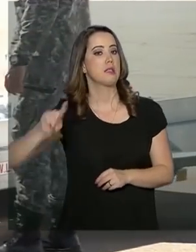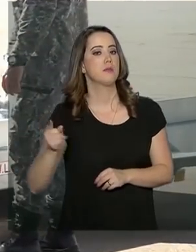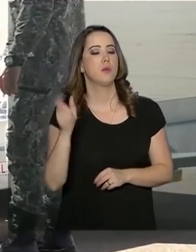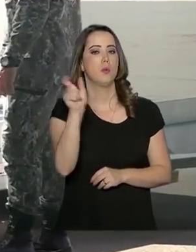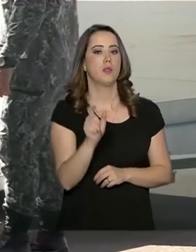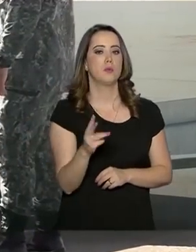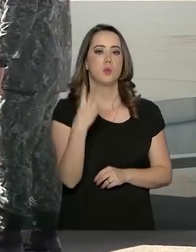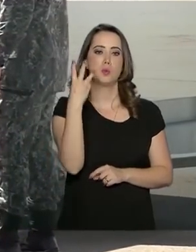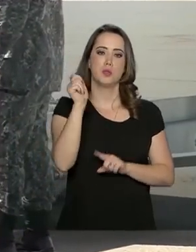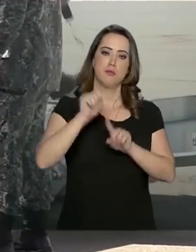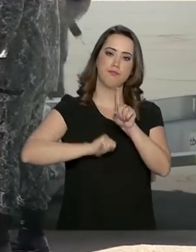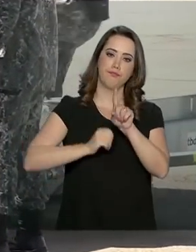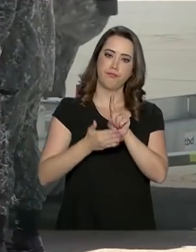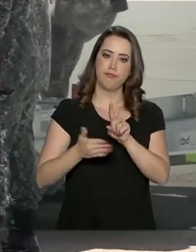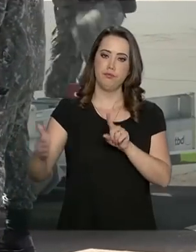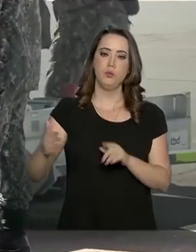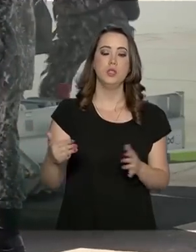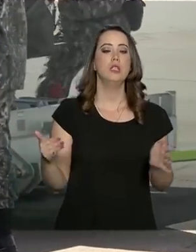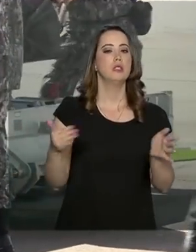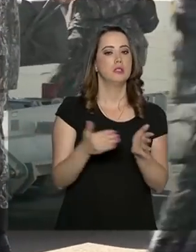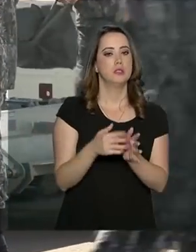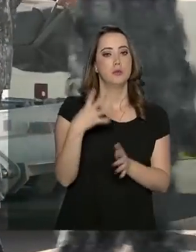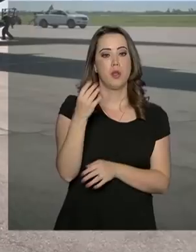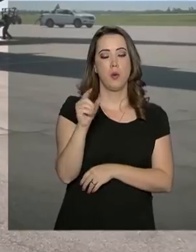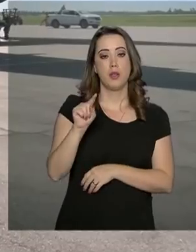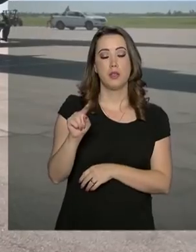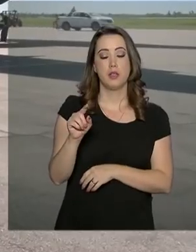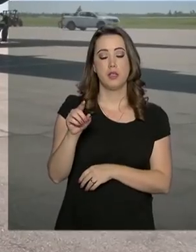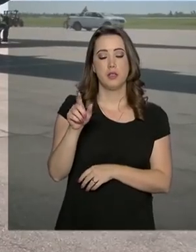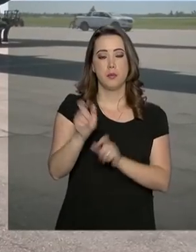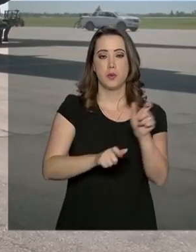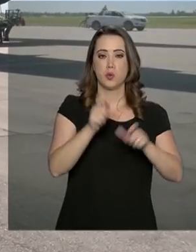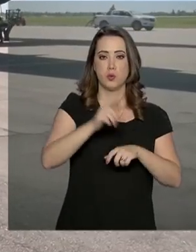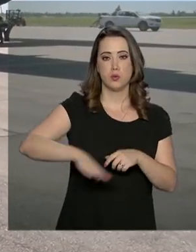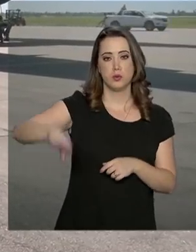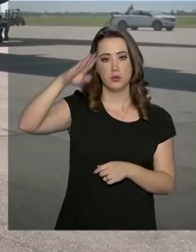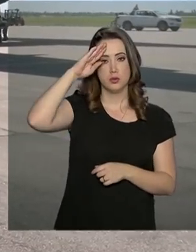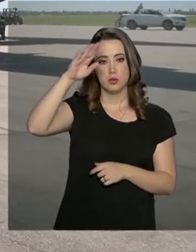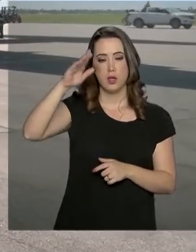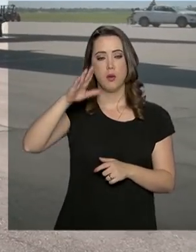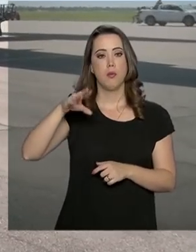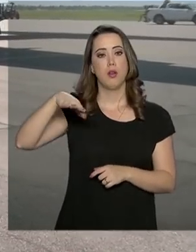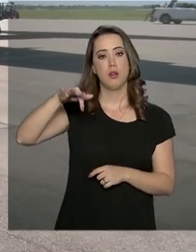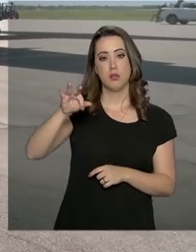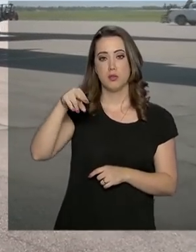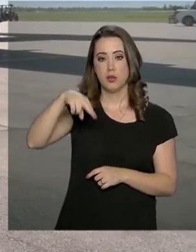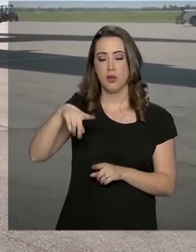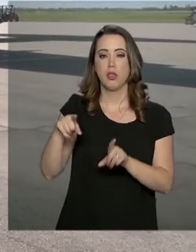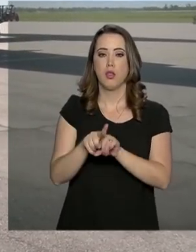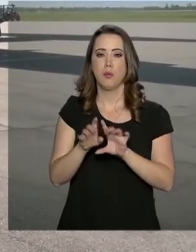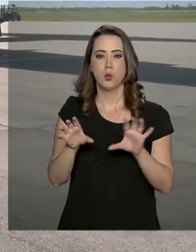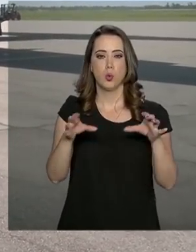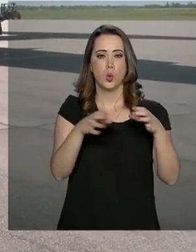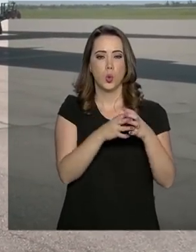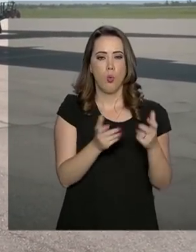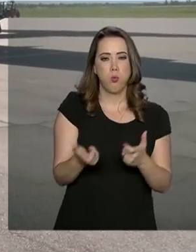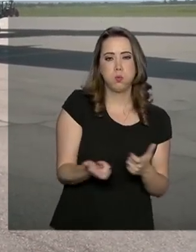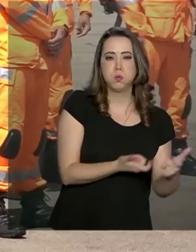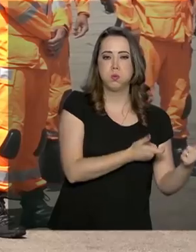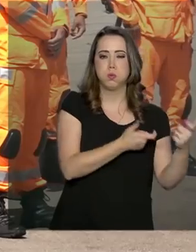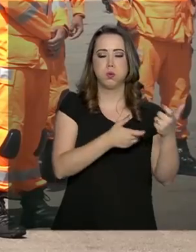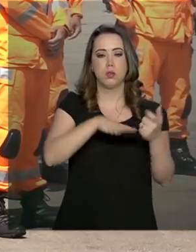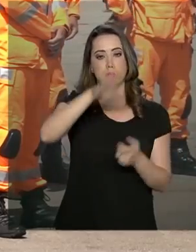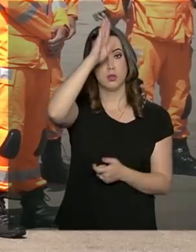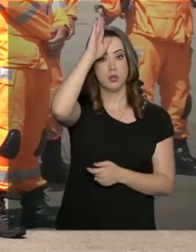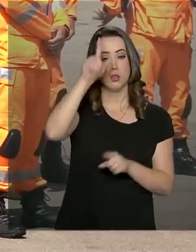pessoas por três meses. Além de 40 militares da Força Nacional e do Corpo de Bombeiros de Minas Gerais, para ajuda às